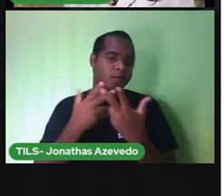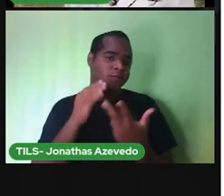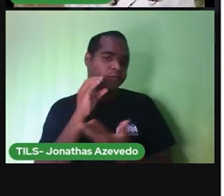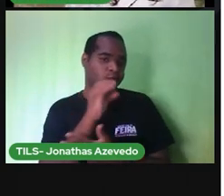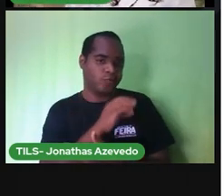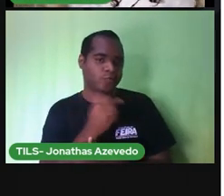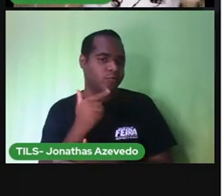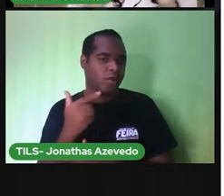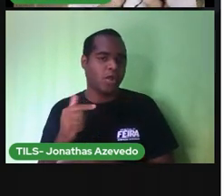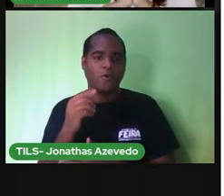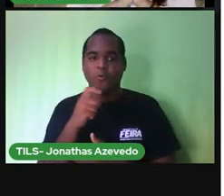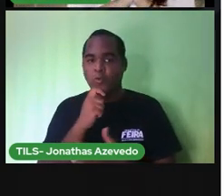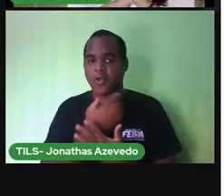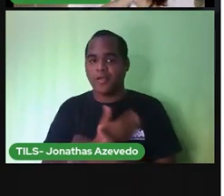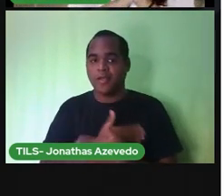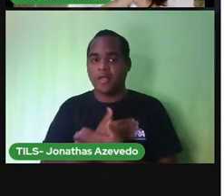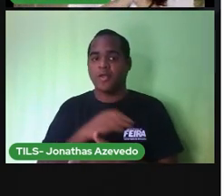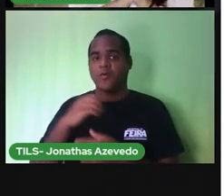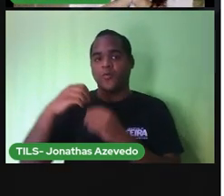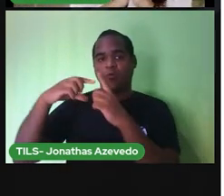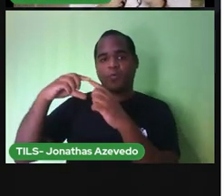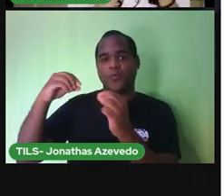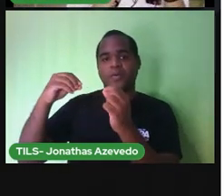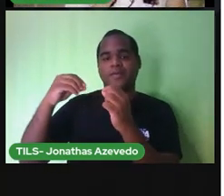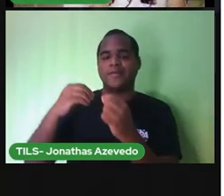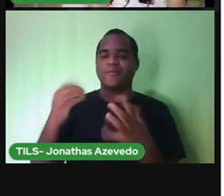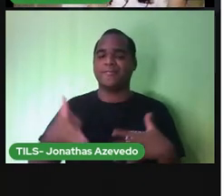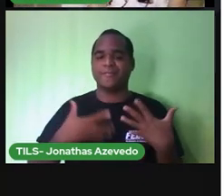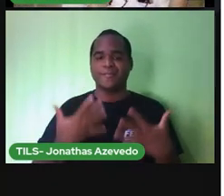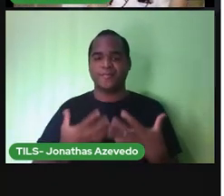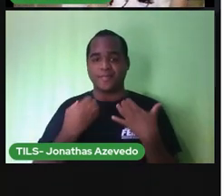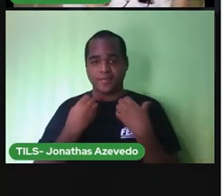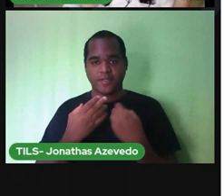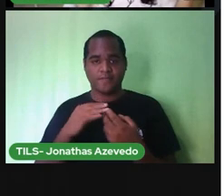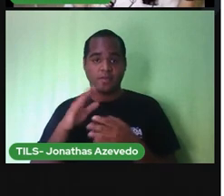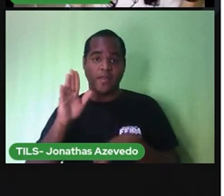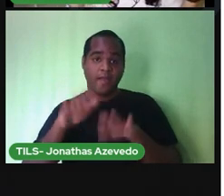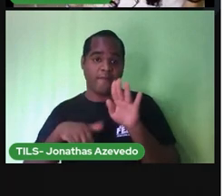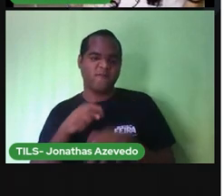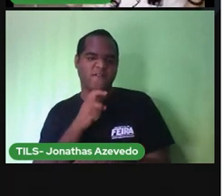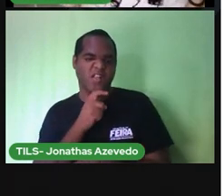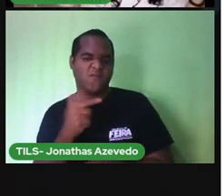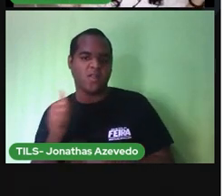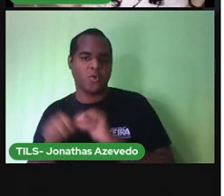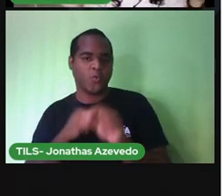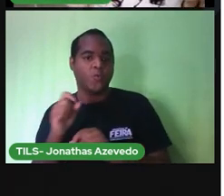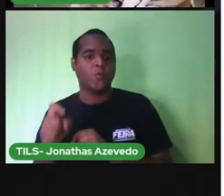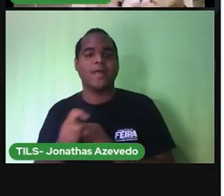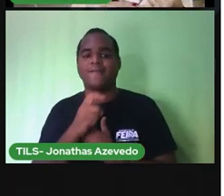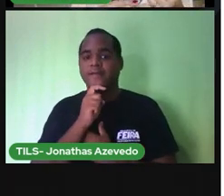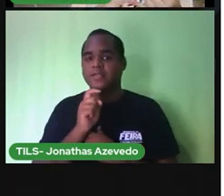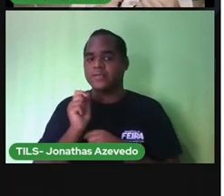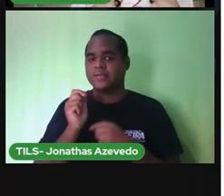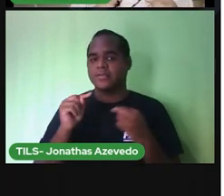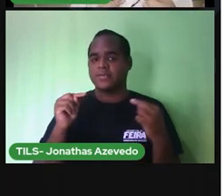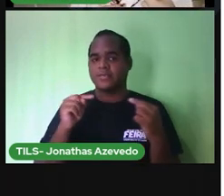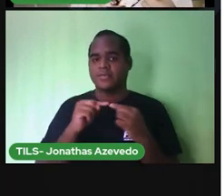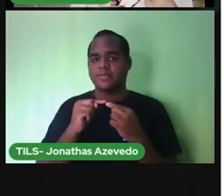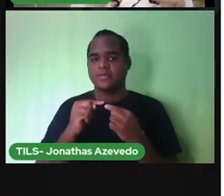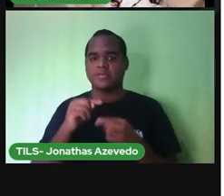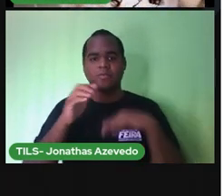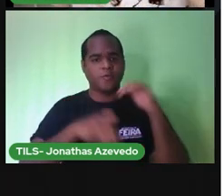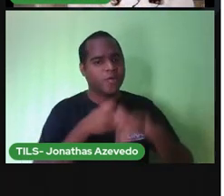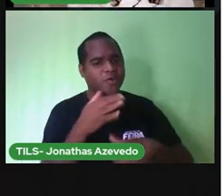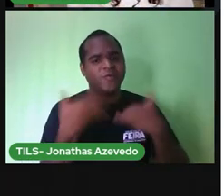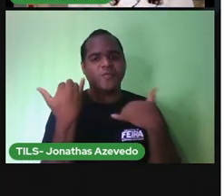agradável outono, eu fico contente. Faz tanto frio ao inverno chegar. Não nado, não